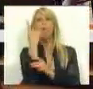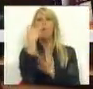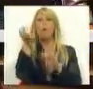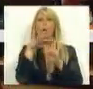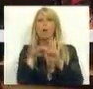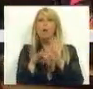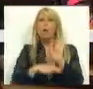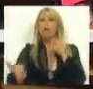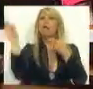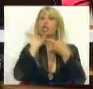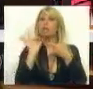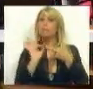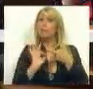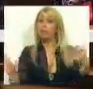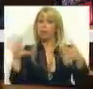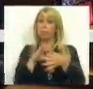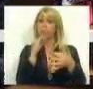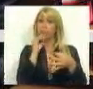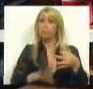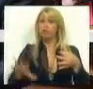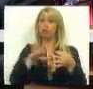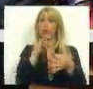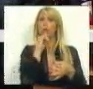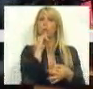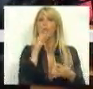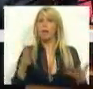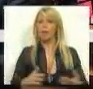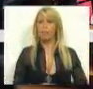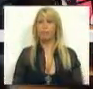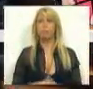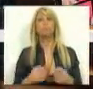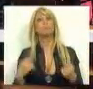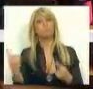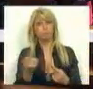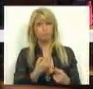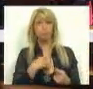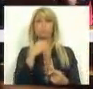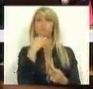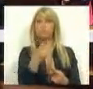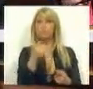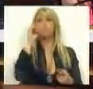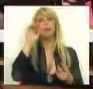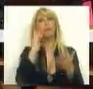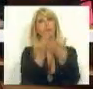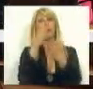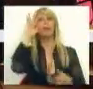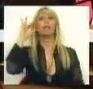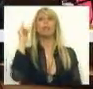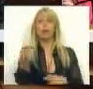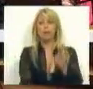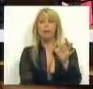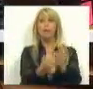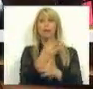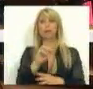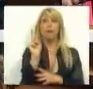específico para o Algarve. Isto é, avançámos com a ideia da criação, junto dos